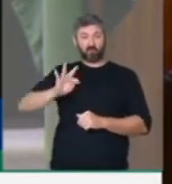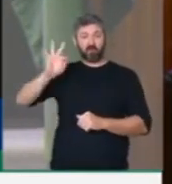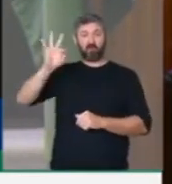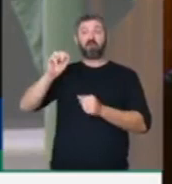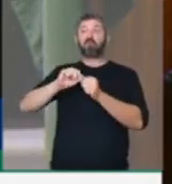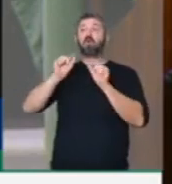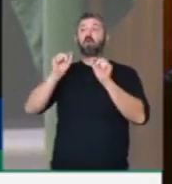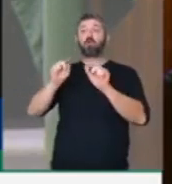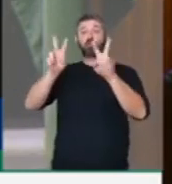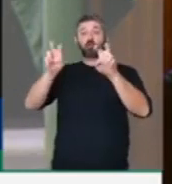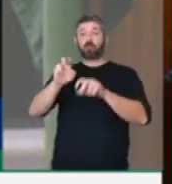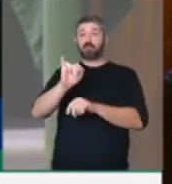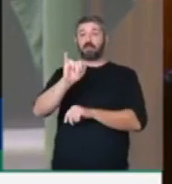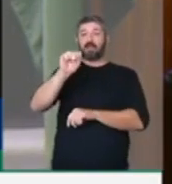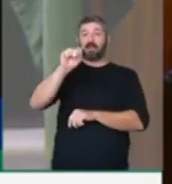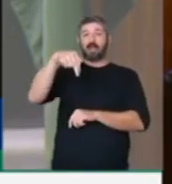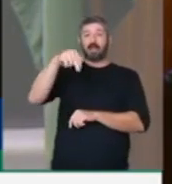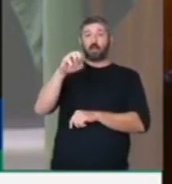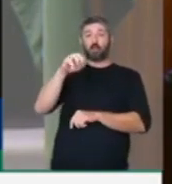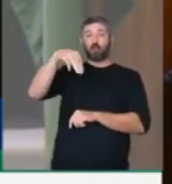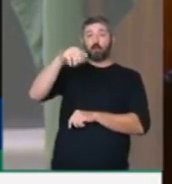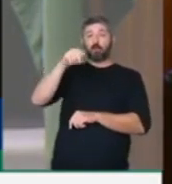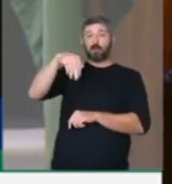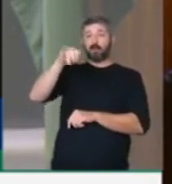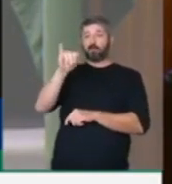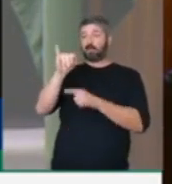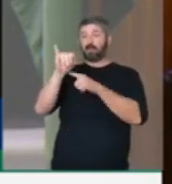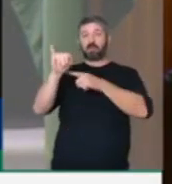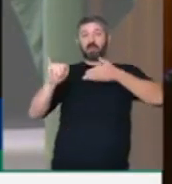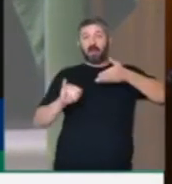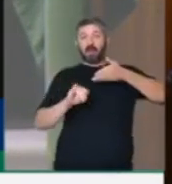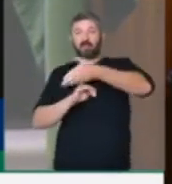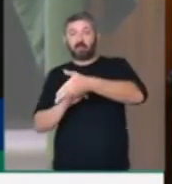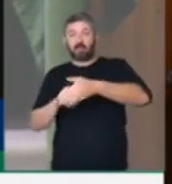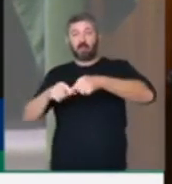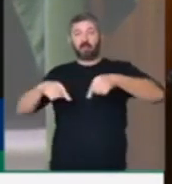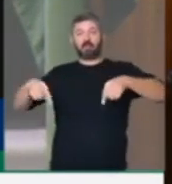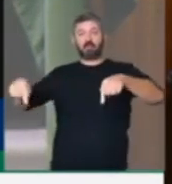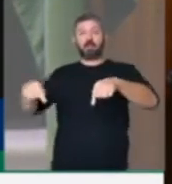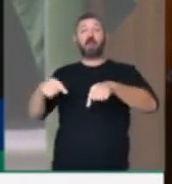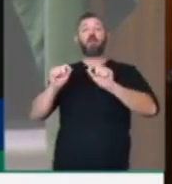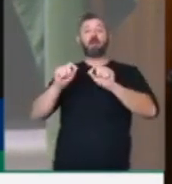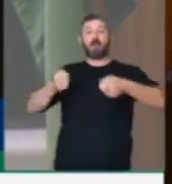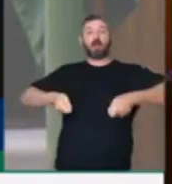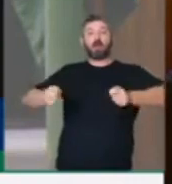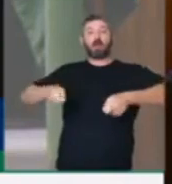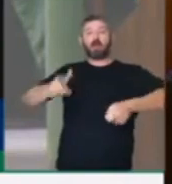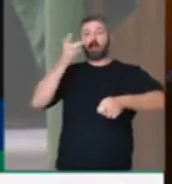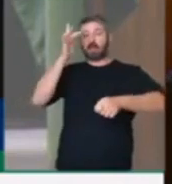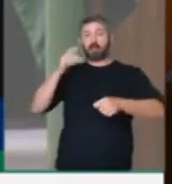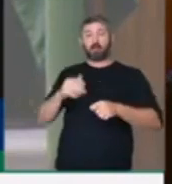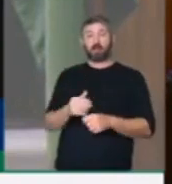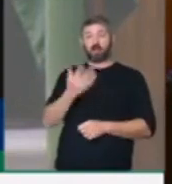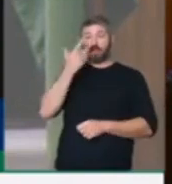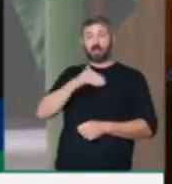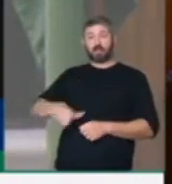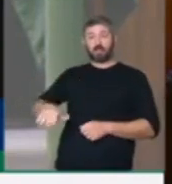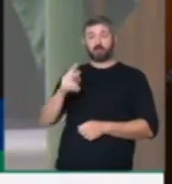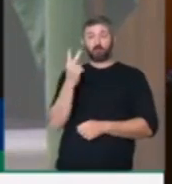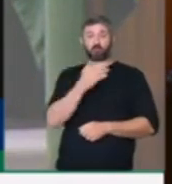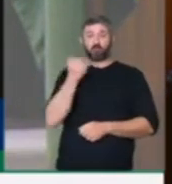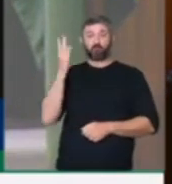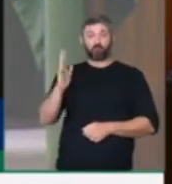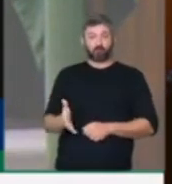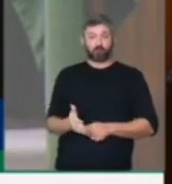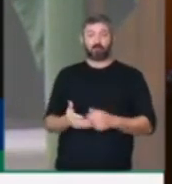aos Yanomamis, que estão sendo invadidos por garimpeiros. Duas crianças já morreram e é esse o retrato do Brasil.